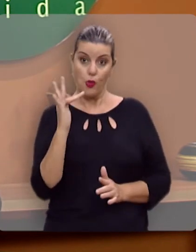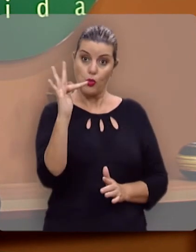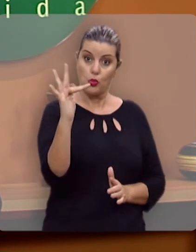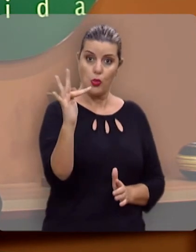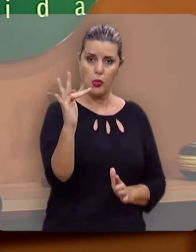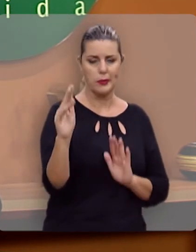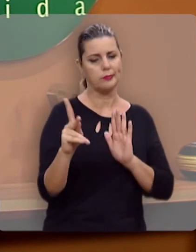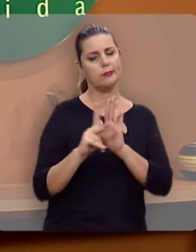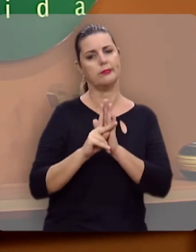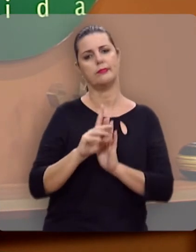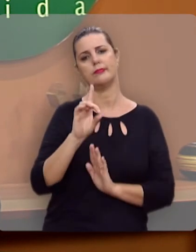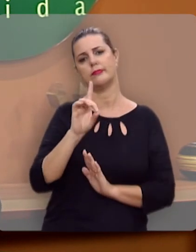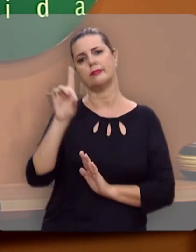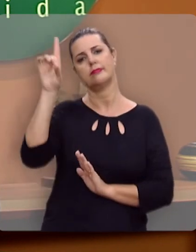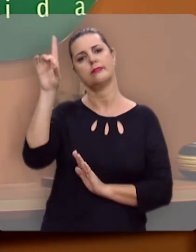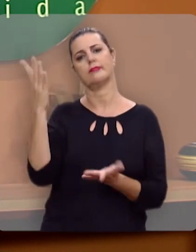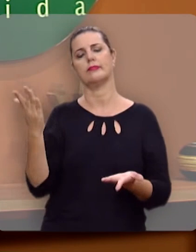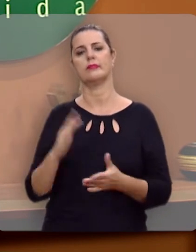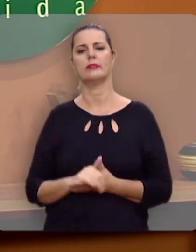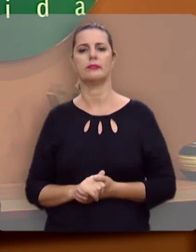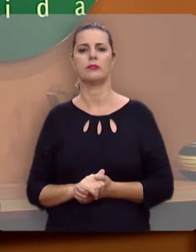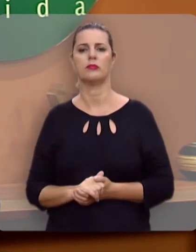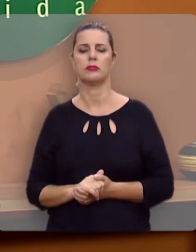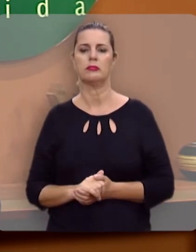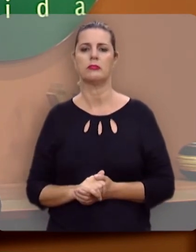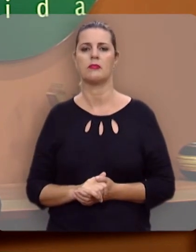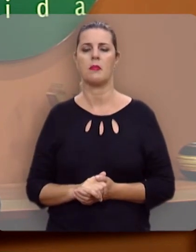o futuro pertence a Deus.